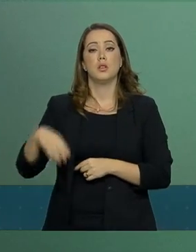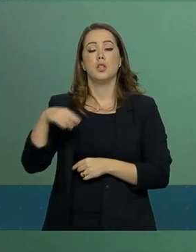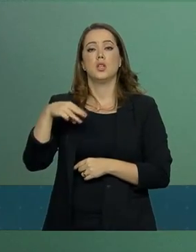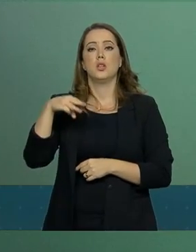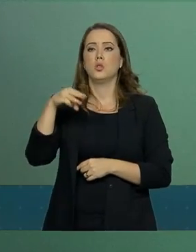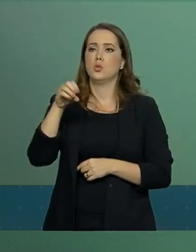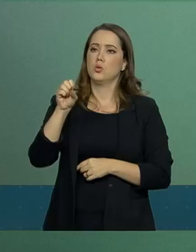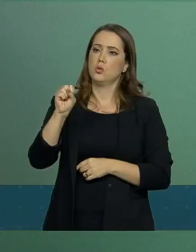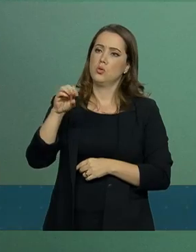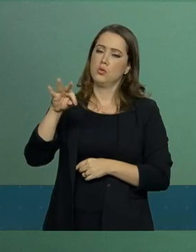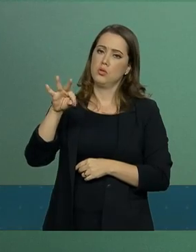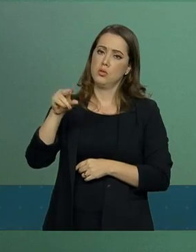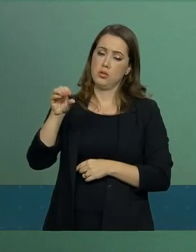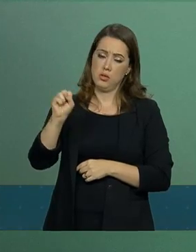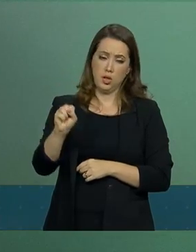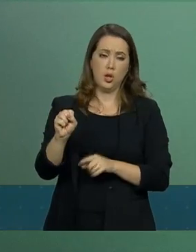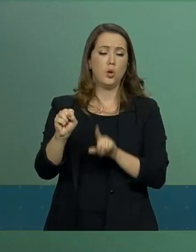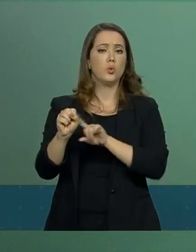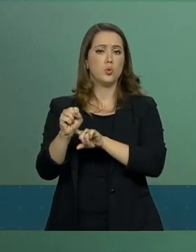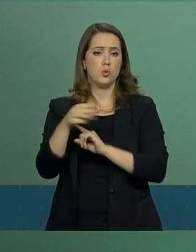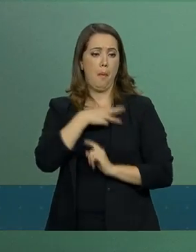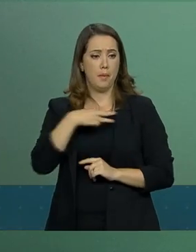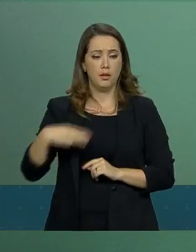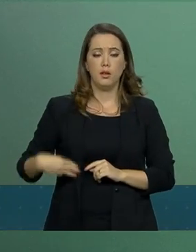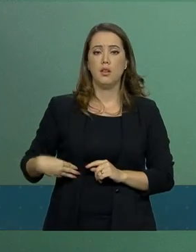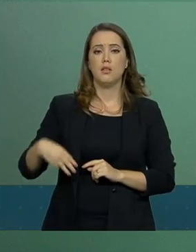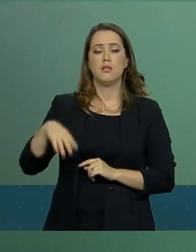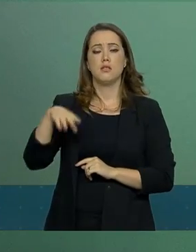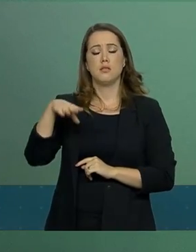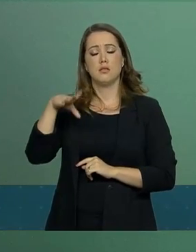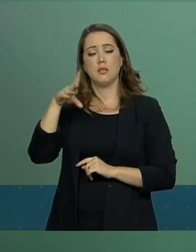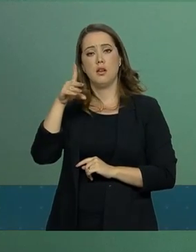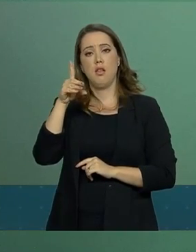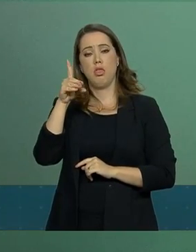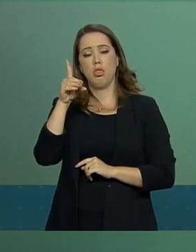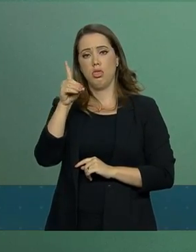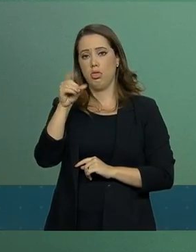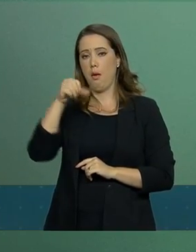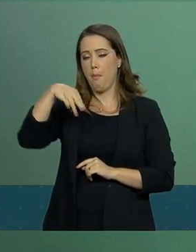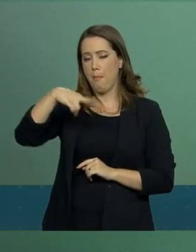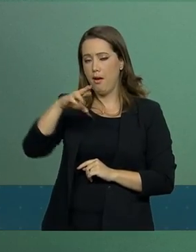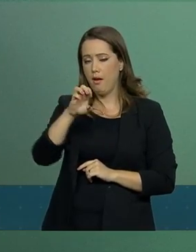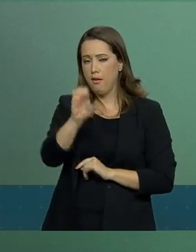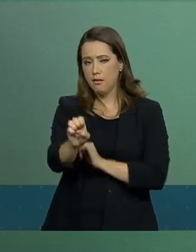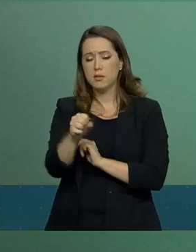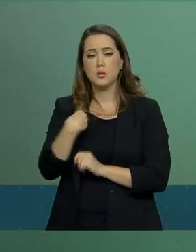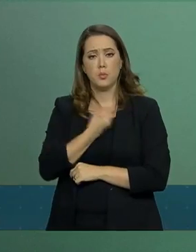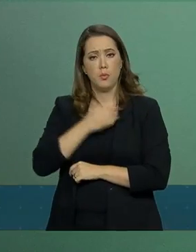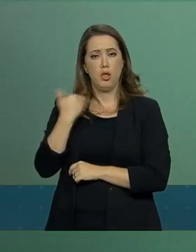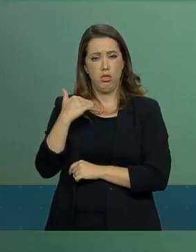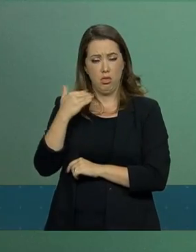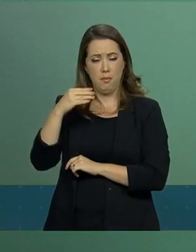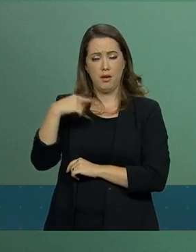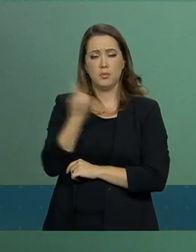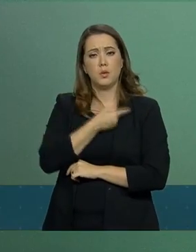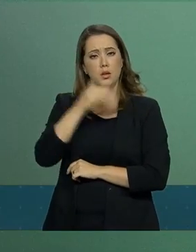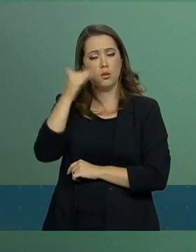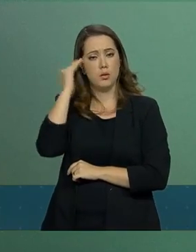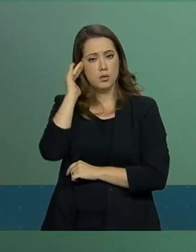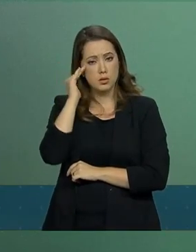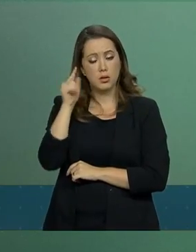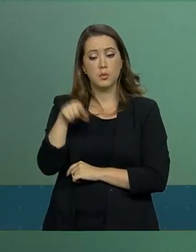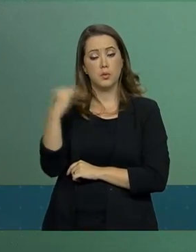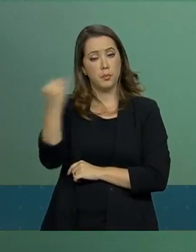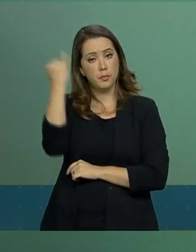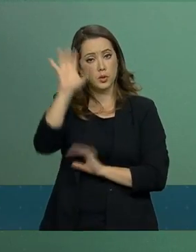de braços abertos pela ministra Damares, porque nós entendemos a importância deles para a consolidação da nossa cultura